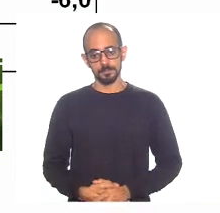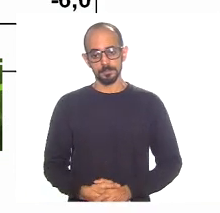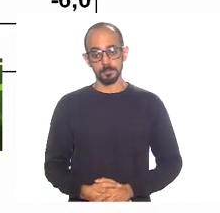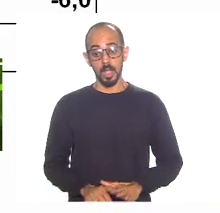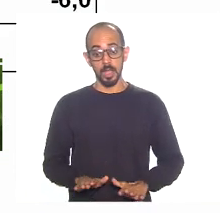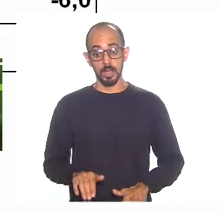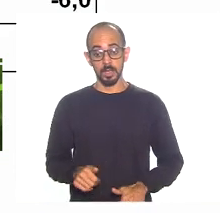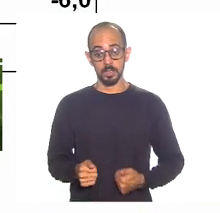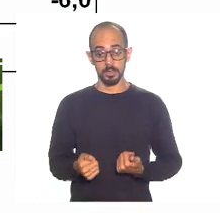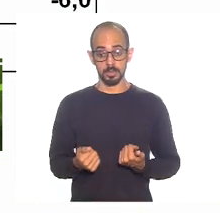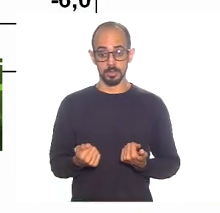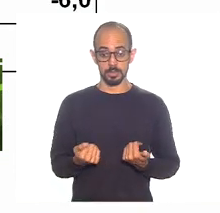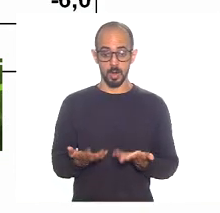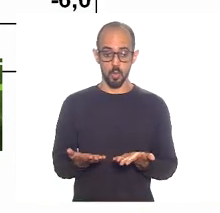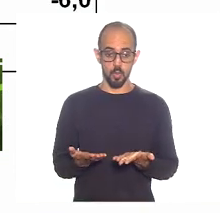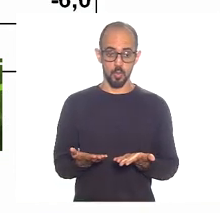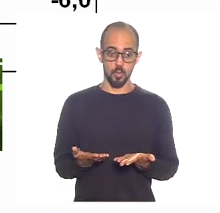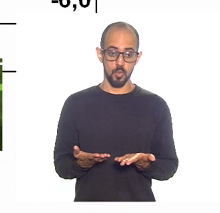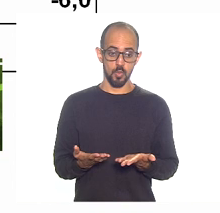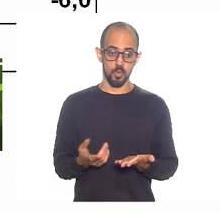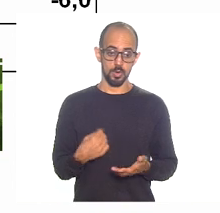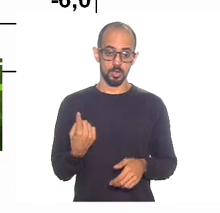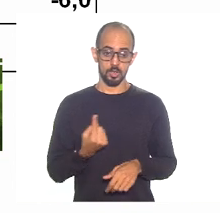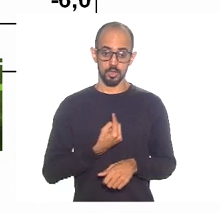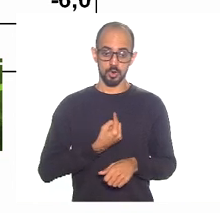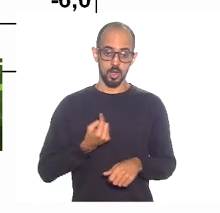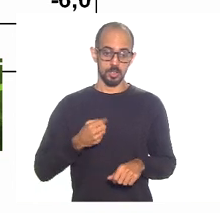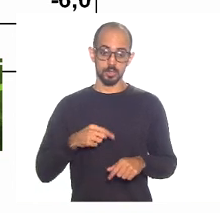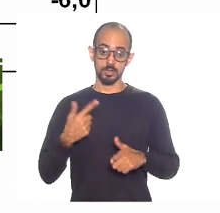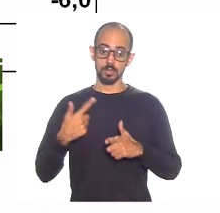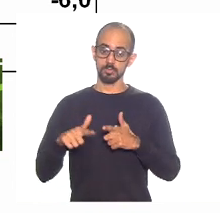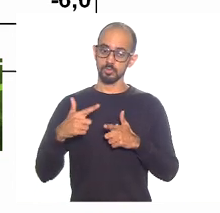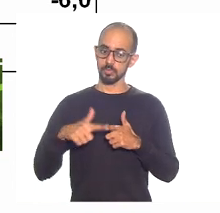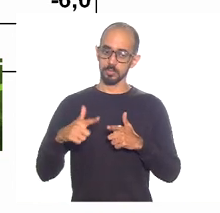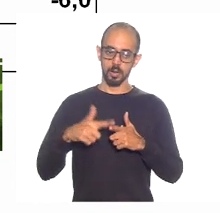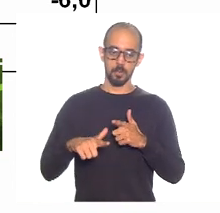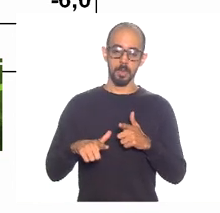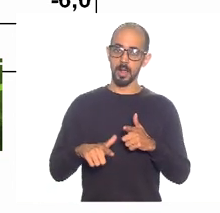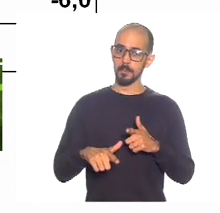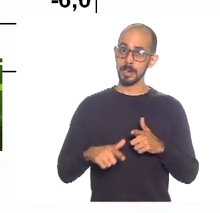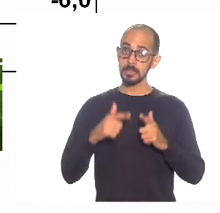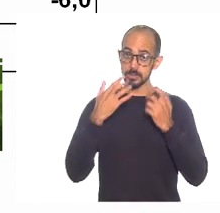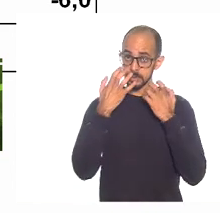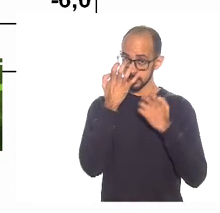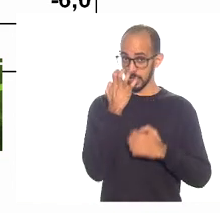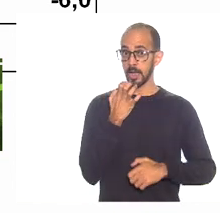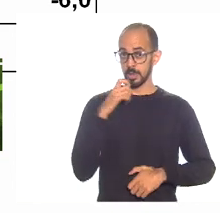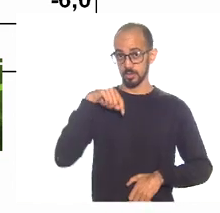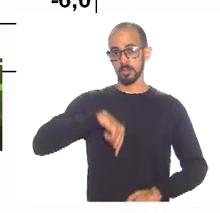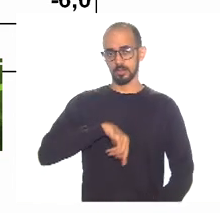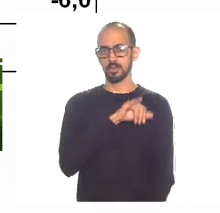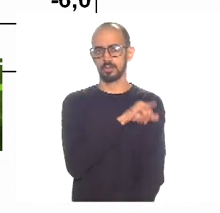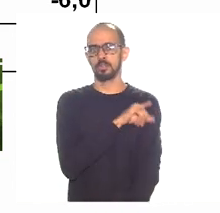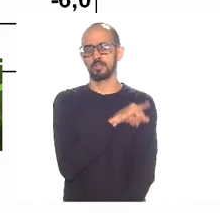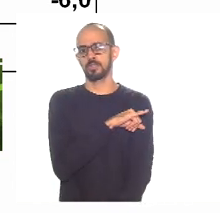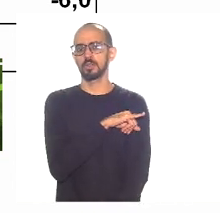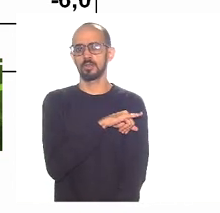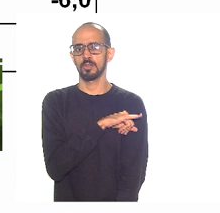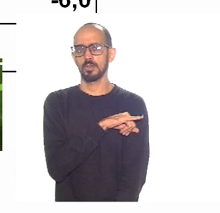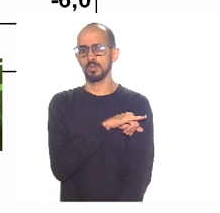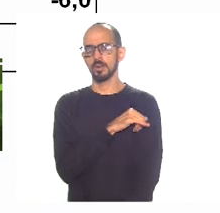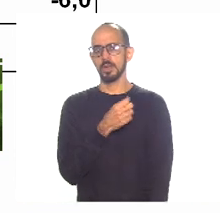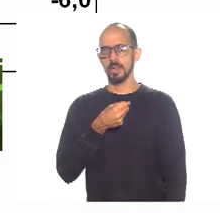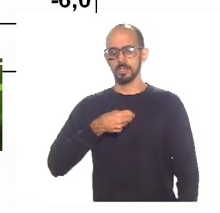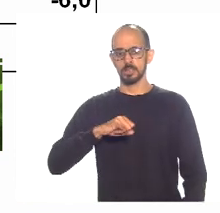Bom, aí é que a gente está nessa situação, numa situação dramática no Estado do Rio de Janeiro, né? Se a gente olhar o Estado do Rio de Janeiro de